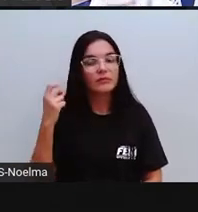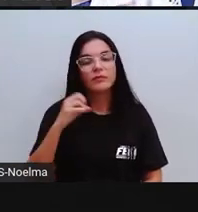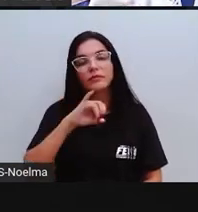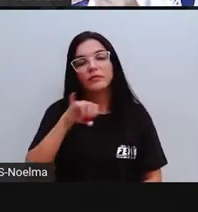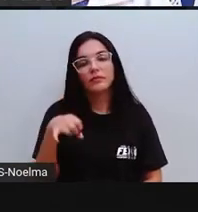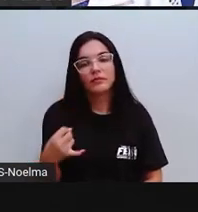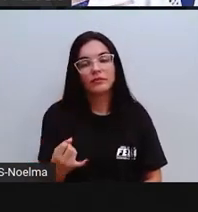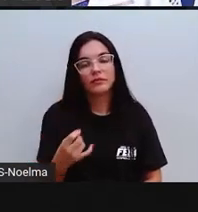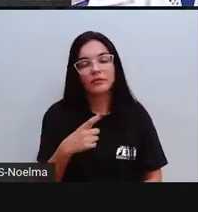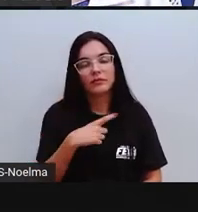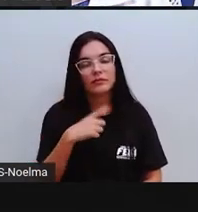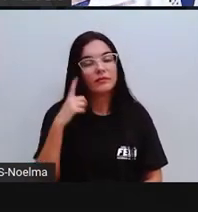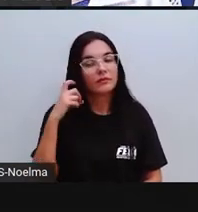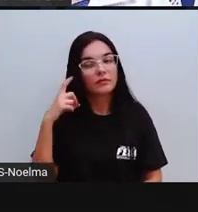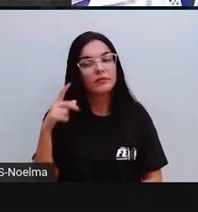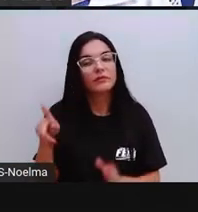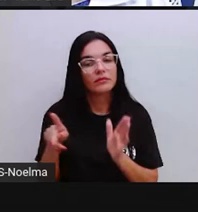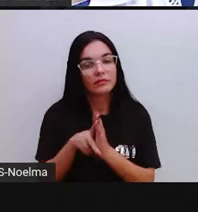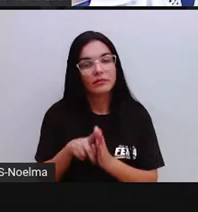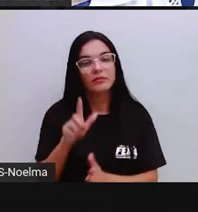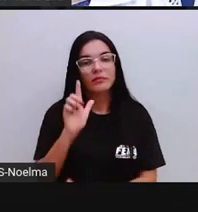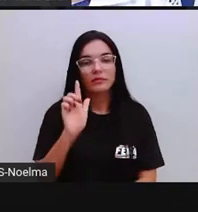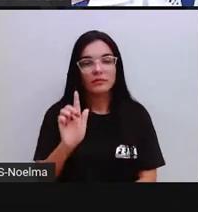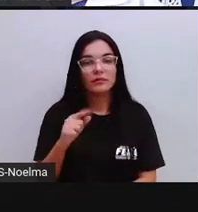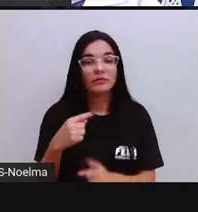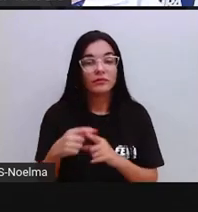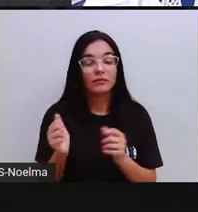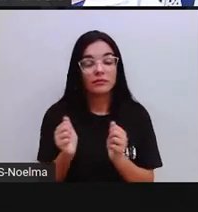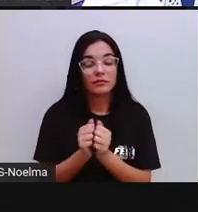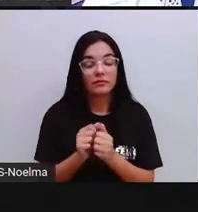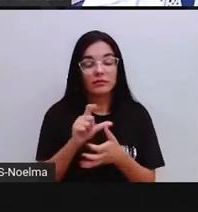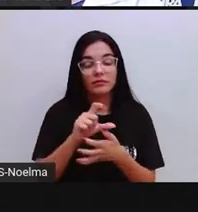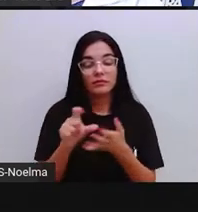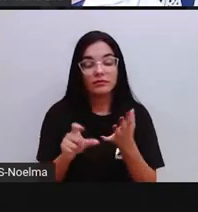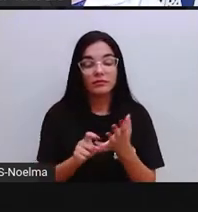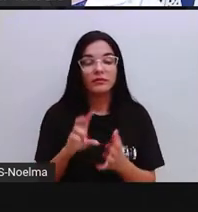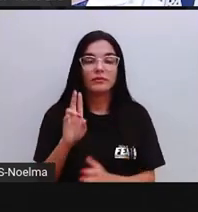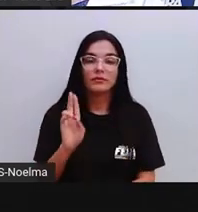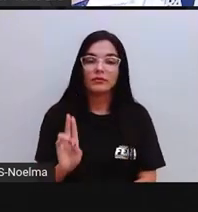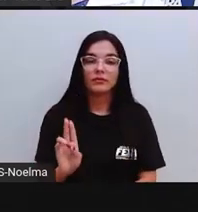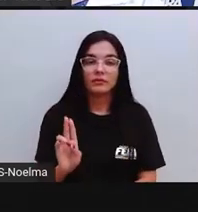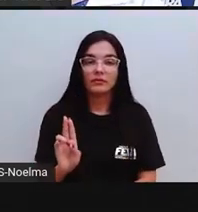angu, porque pro, ó, tá junto com a vogal U, certo?